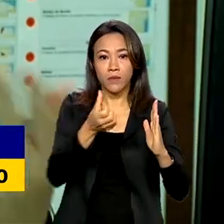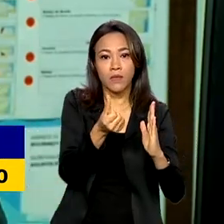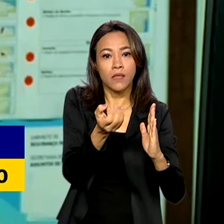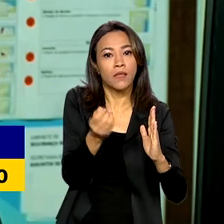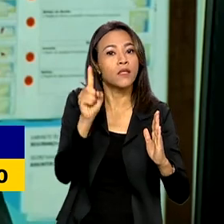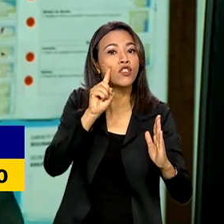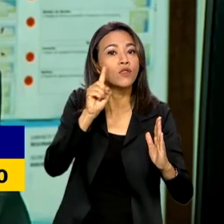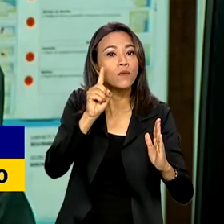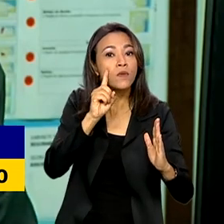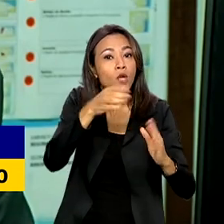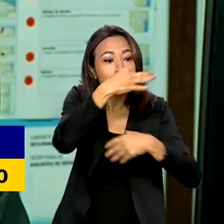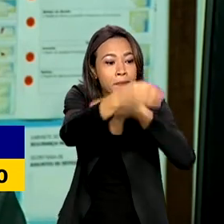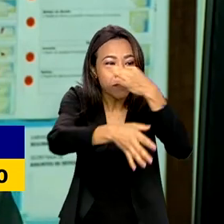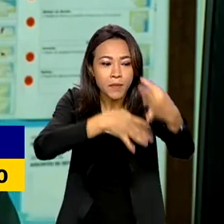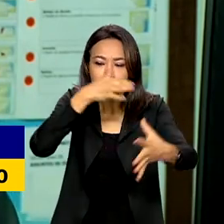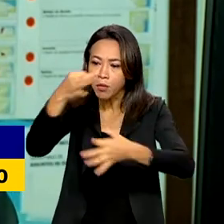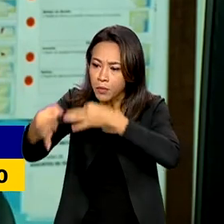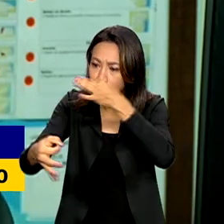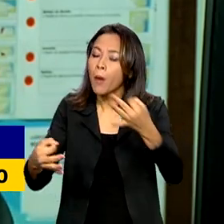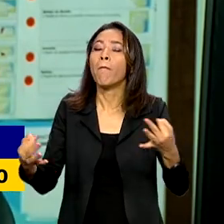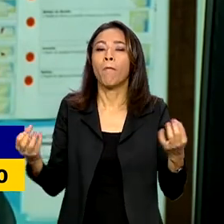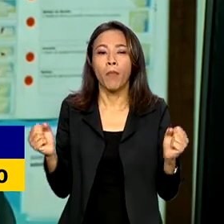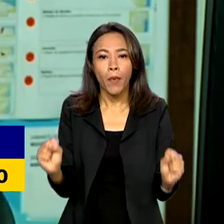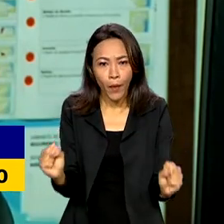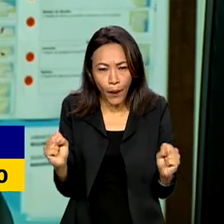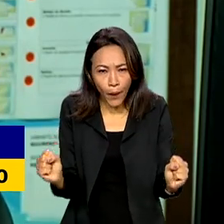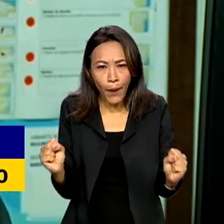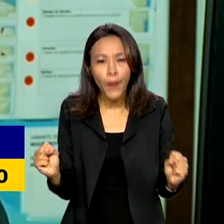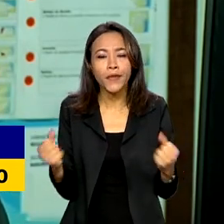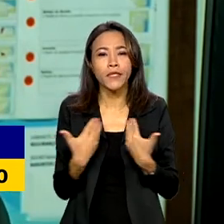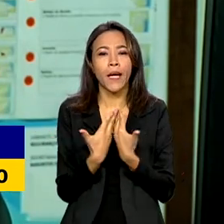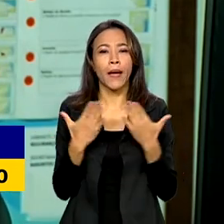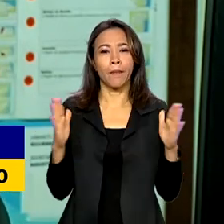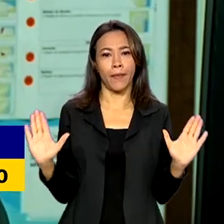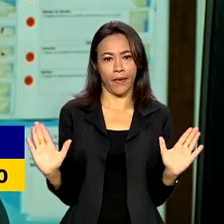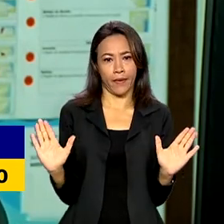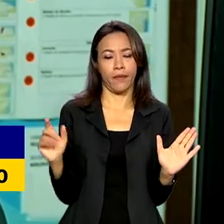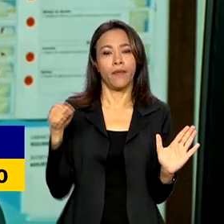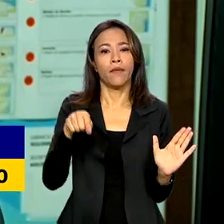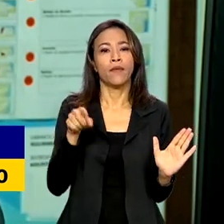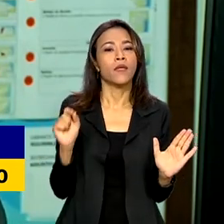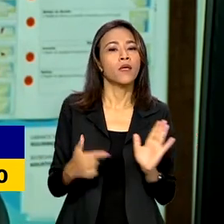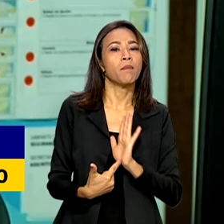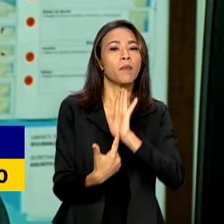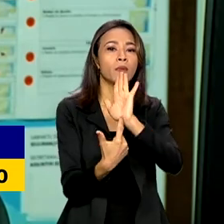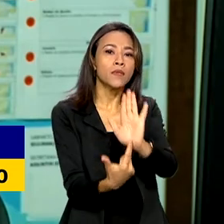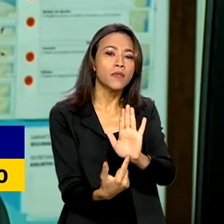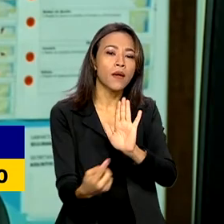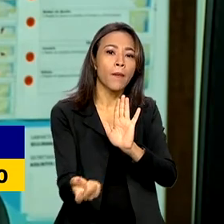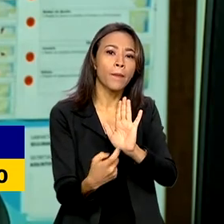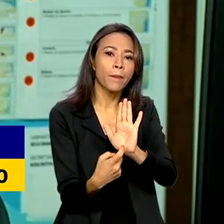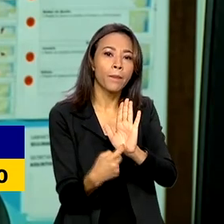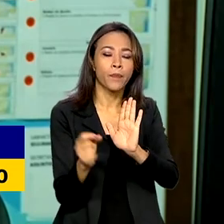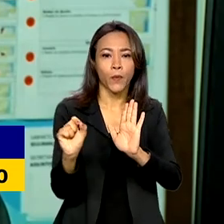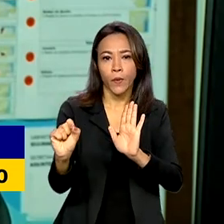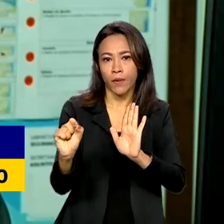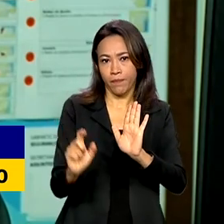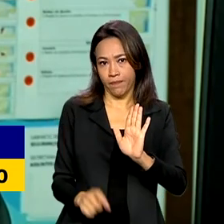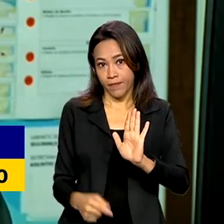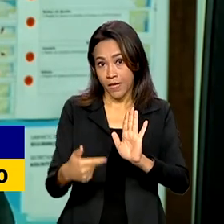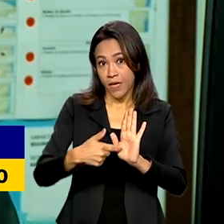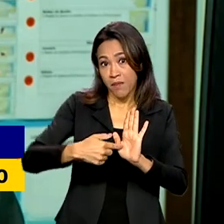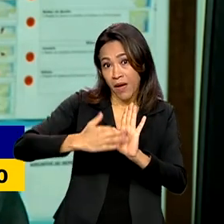colaborar com sugestões e informações a essa consulta pública, que vai apresentar, a partir daí, a